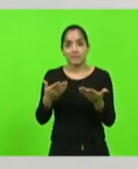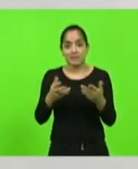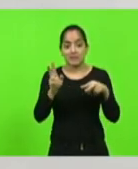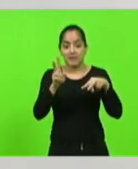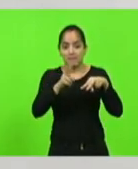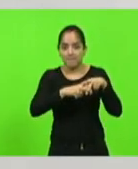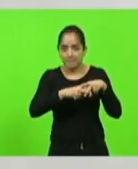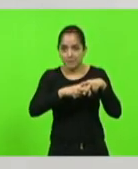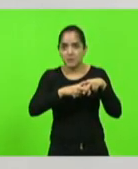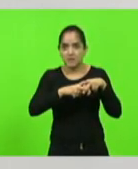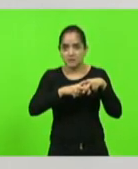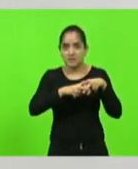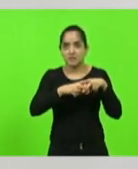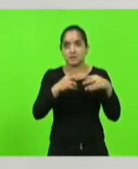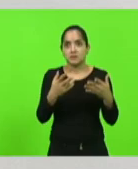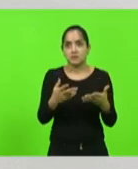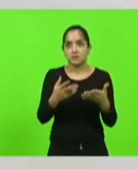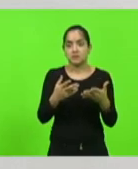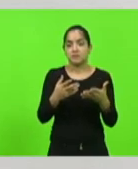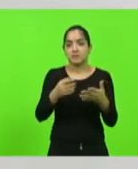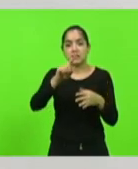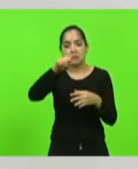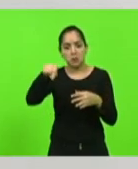preventiva e não é revogada.